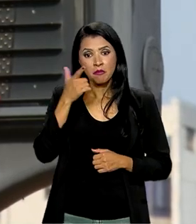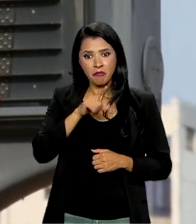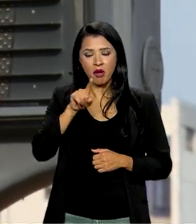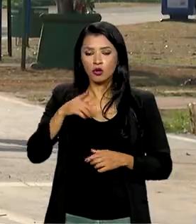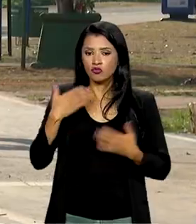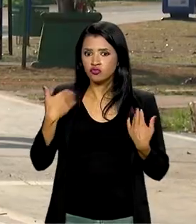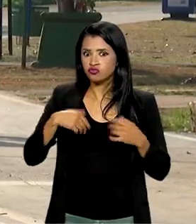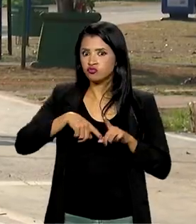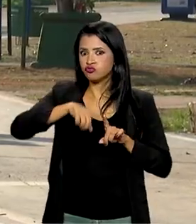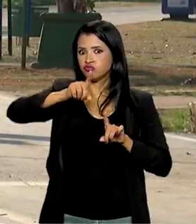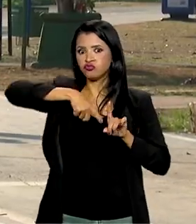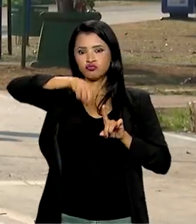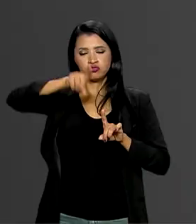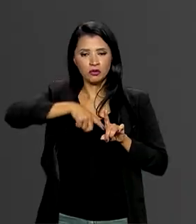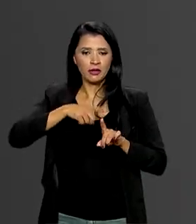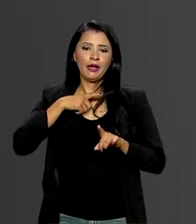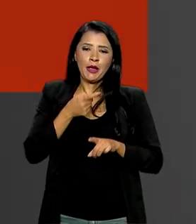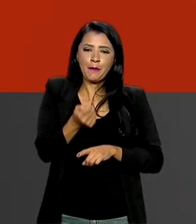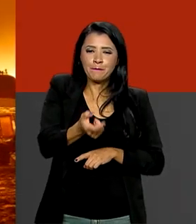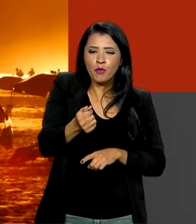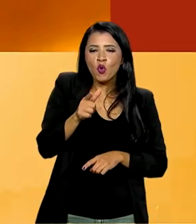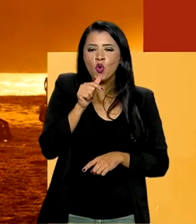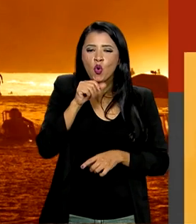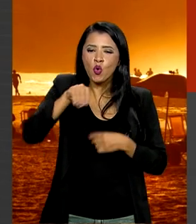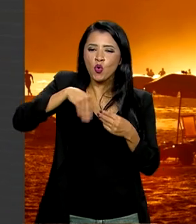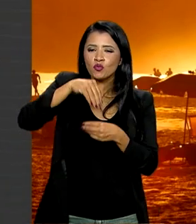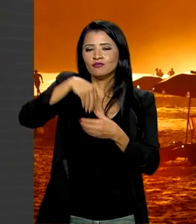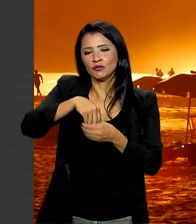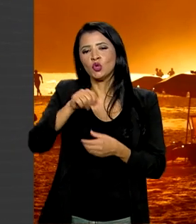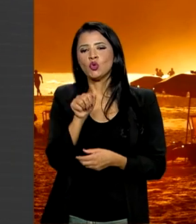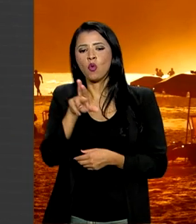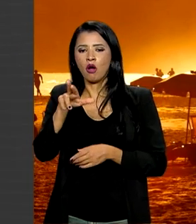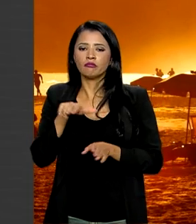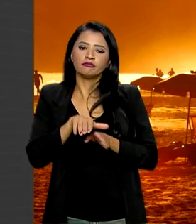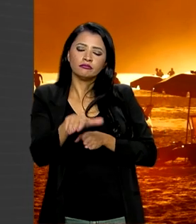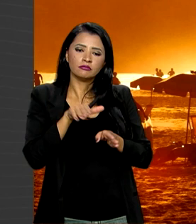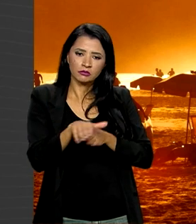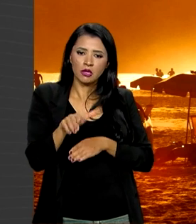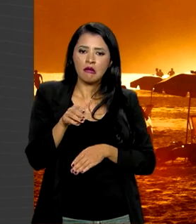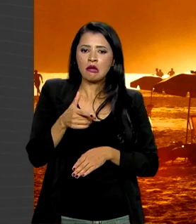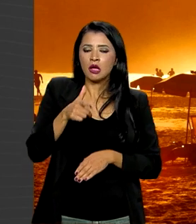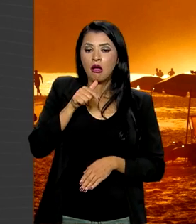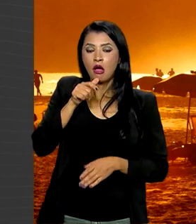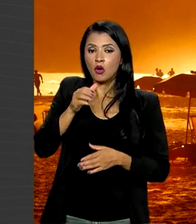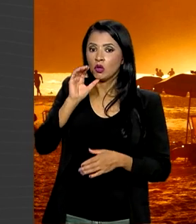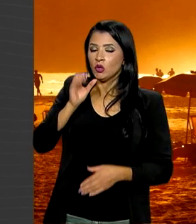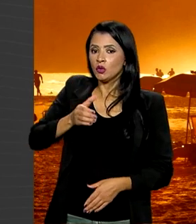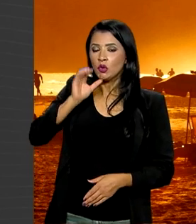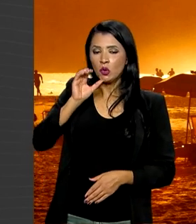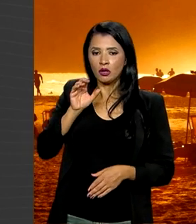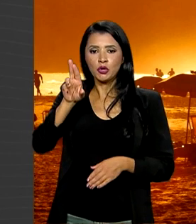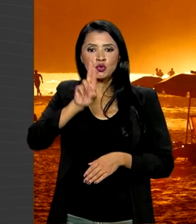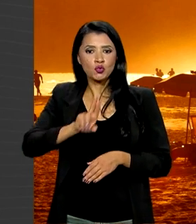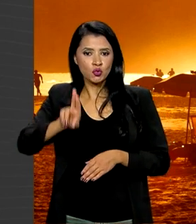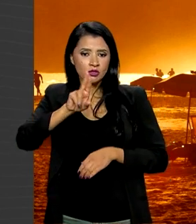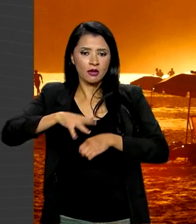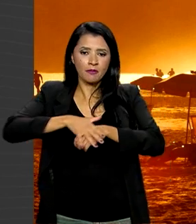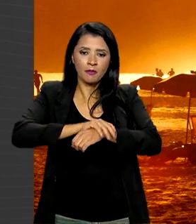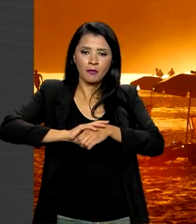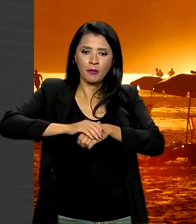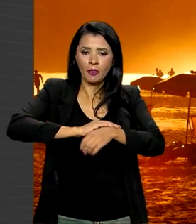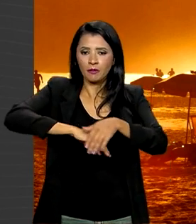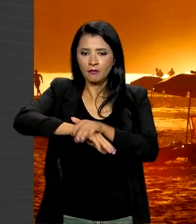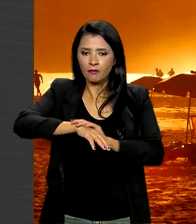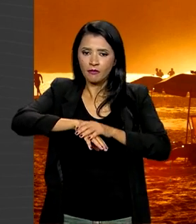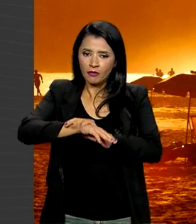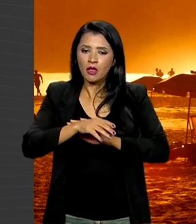altas temperaturas e a baixa umidade, o INMET recomenda ingerir bastante líquido, usar hidratante para a pele e